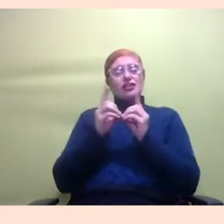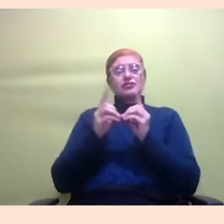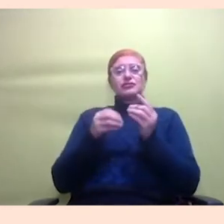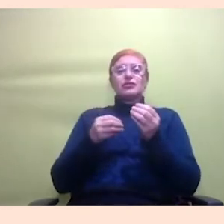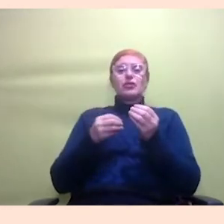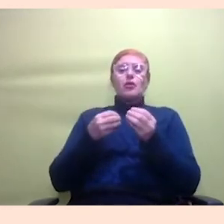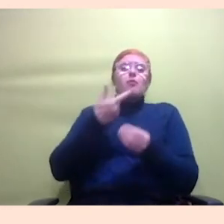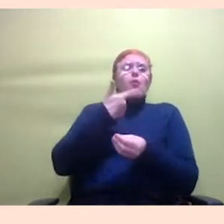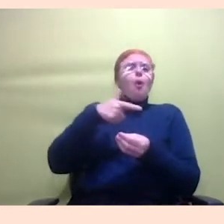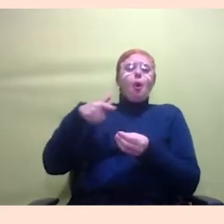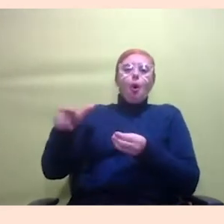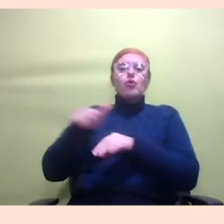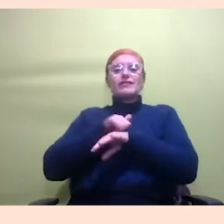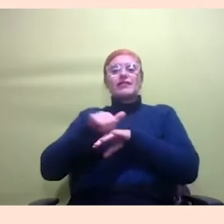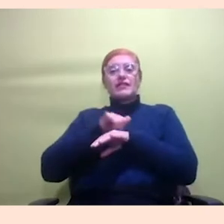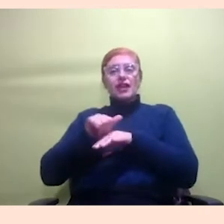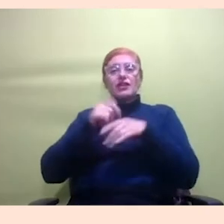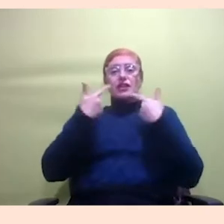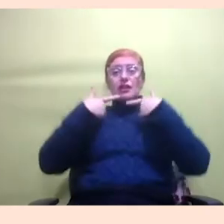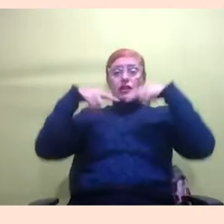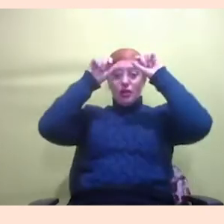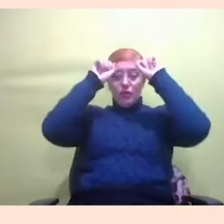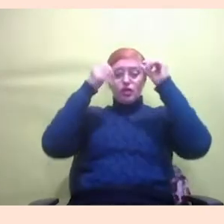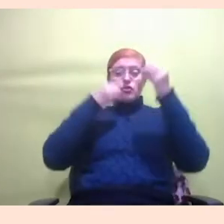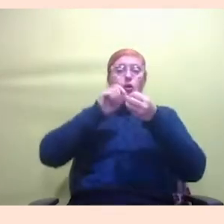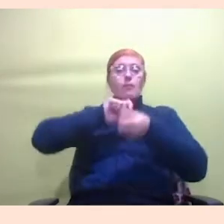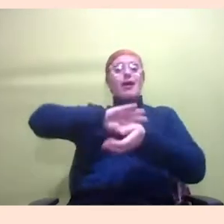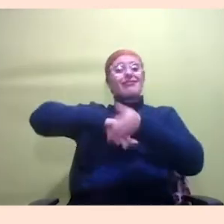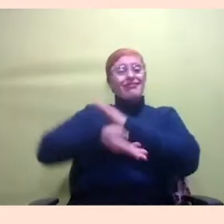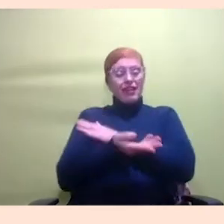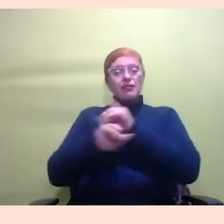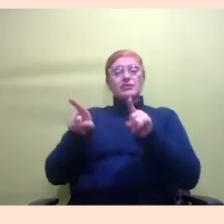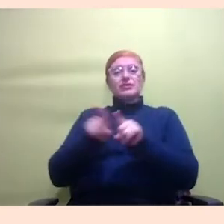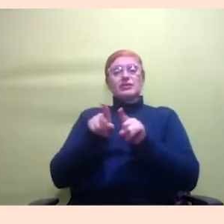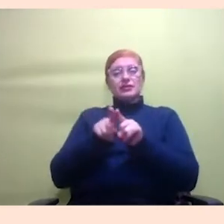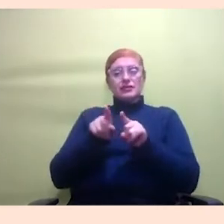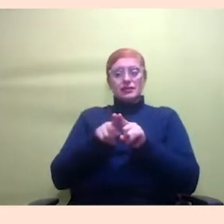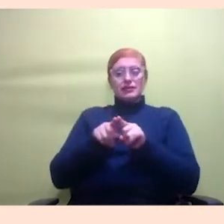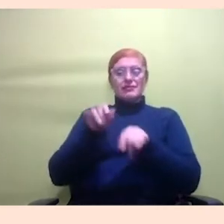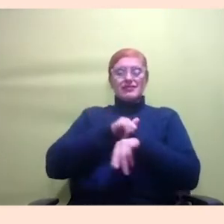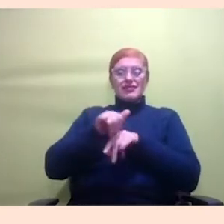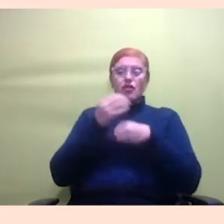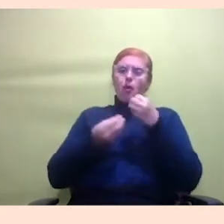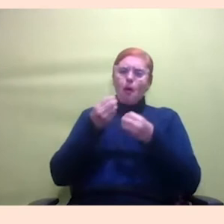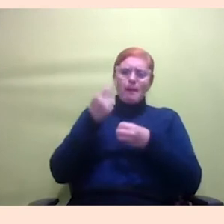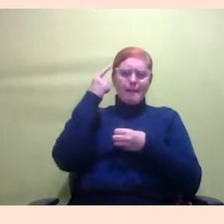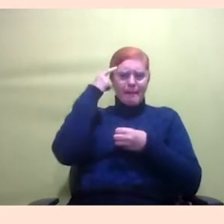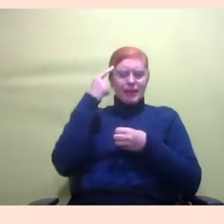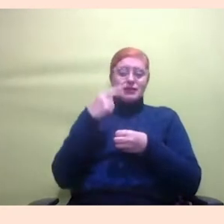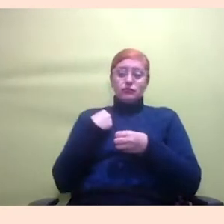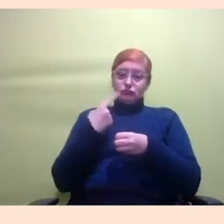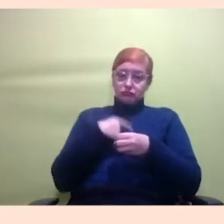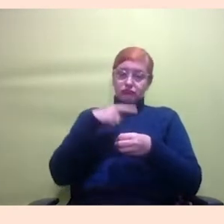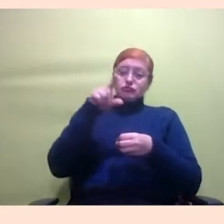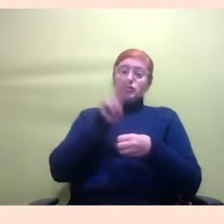adaptadas ou utilizadas no EAD como vocês pensam isso a gente tem utilizado assim tem